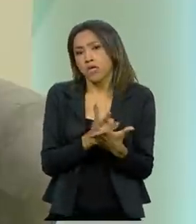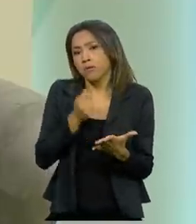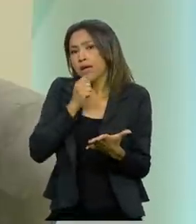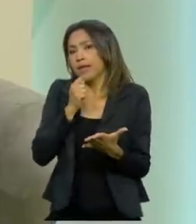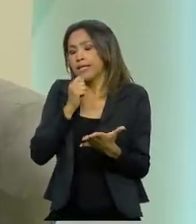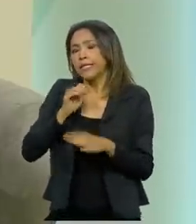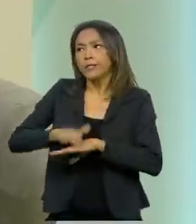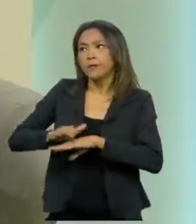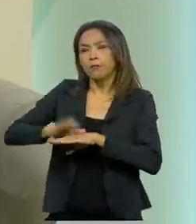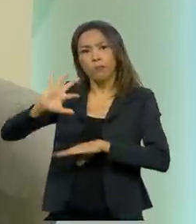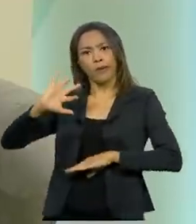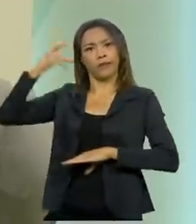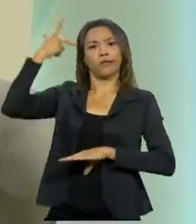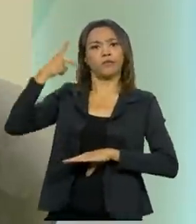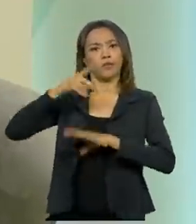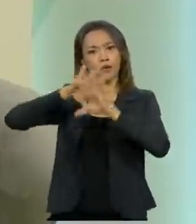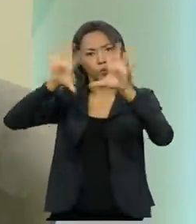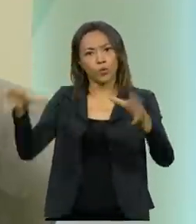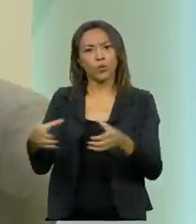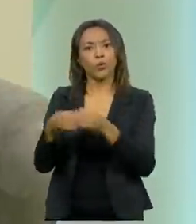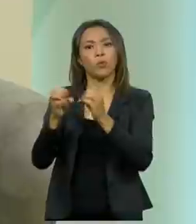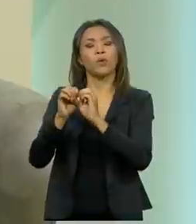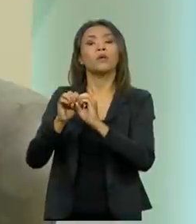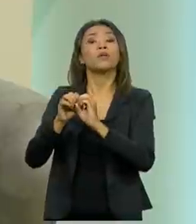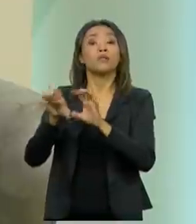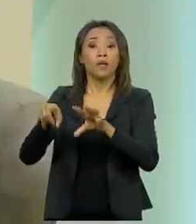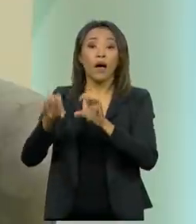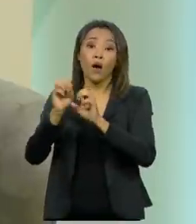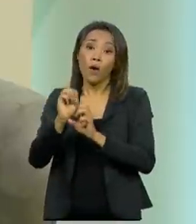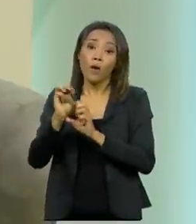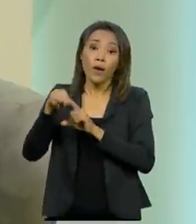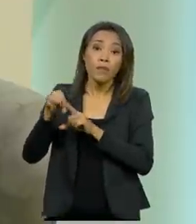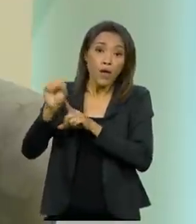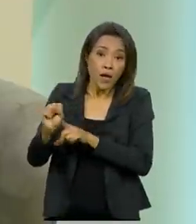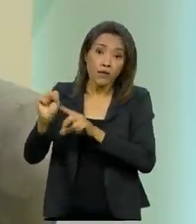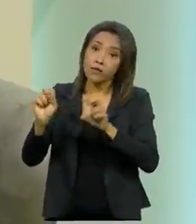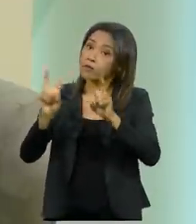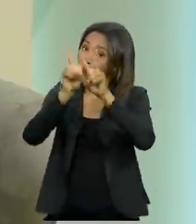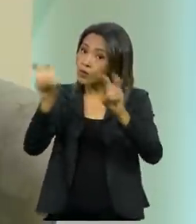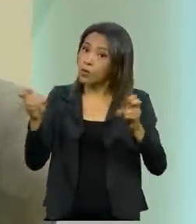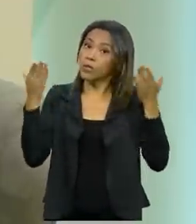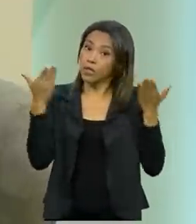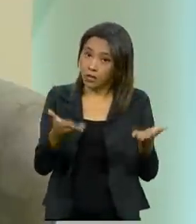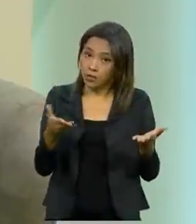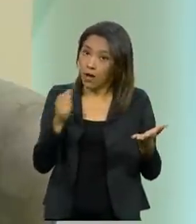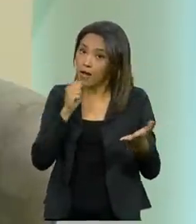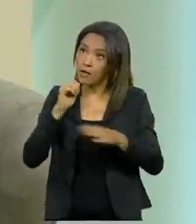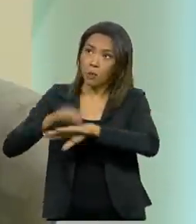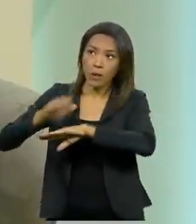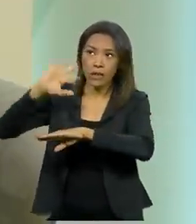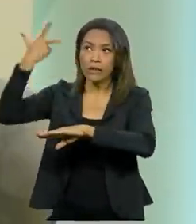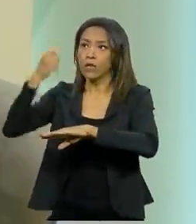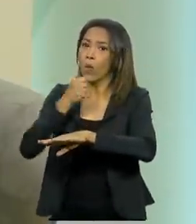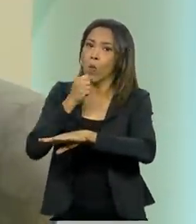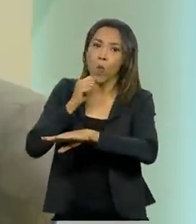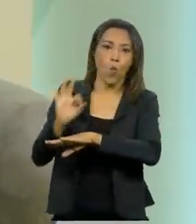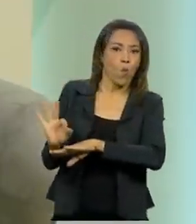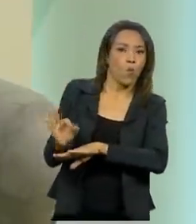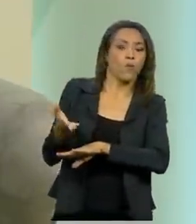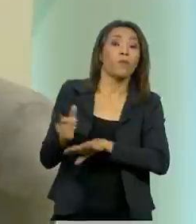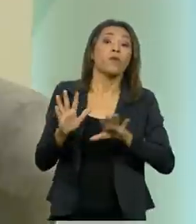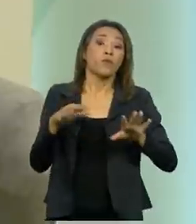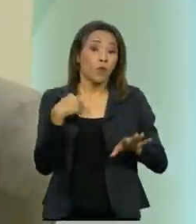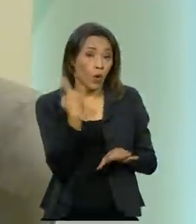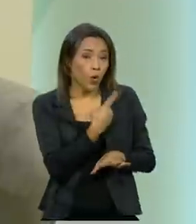definitiva da Organização Mundial da Saúde a esse respeito. Nós estamos tranquilos em recomendar a